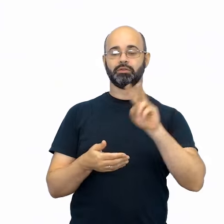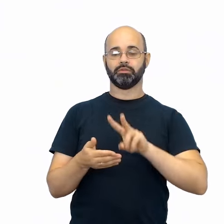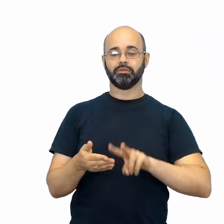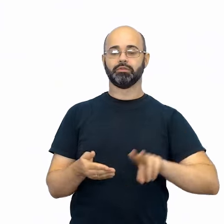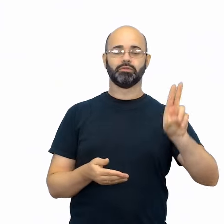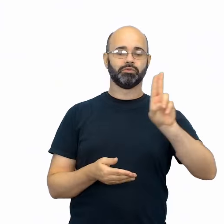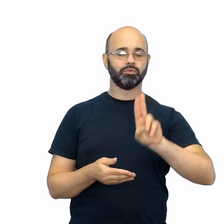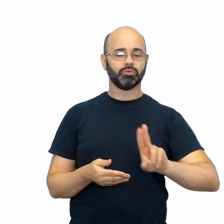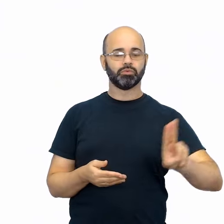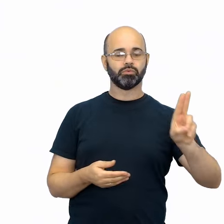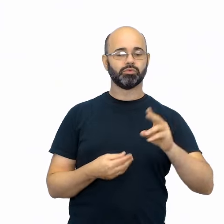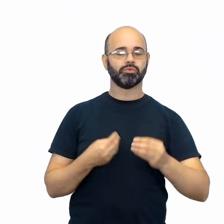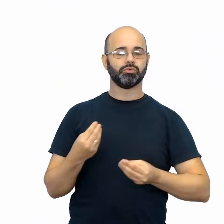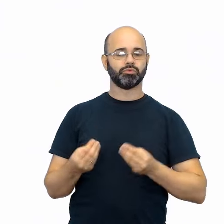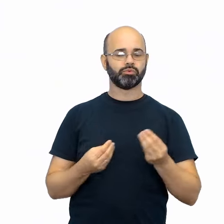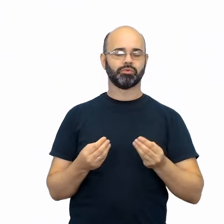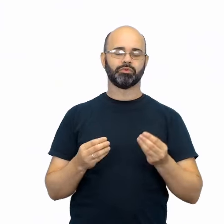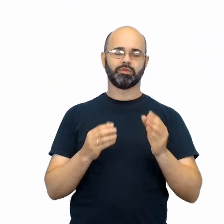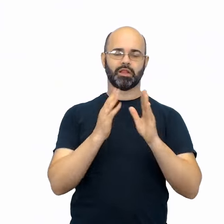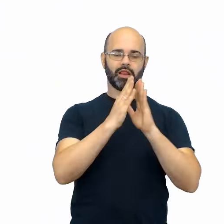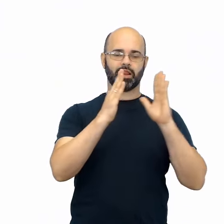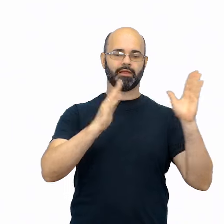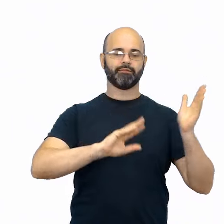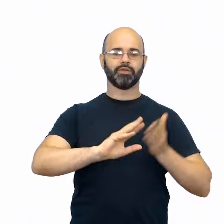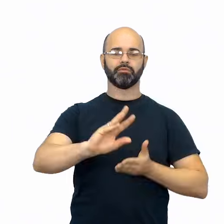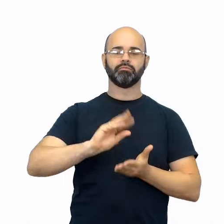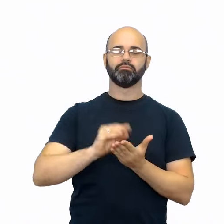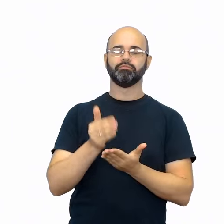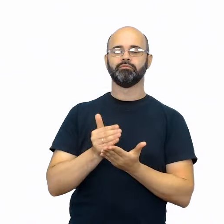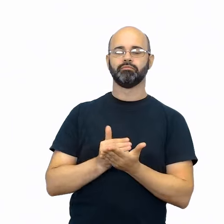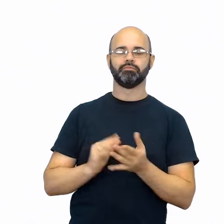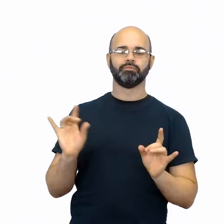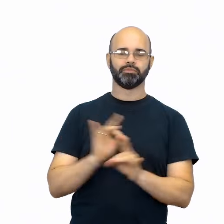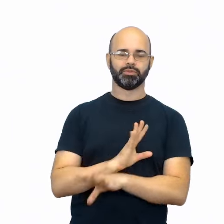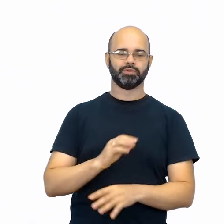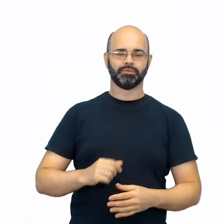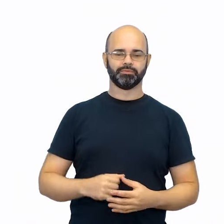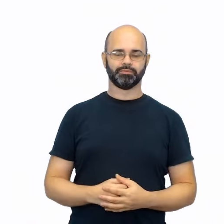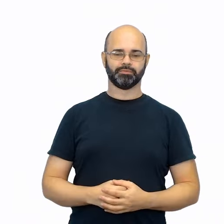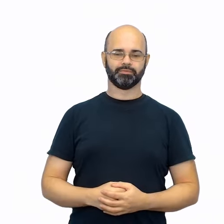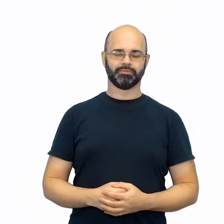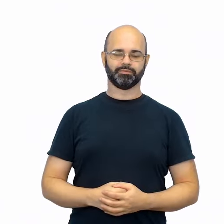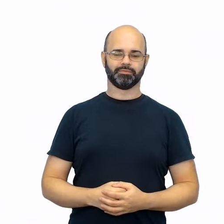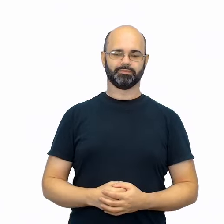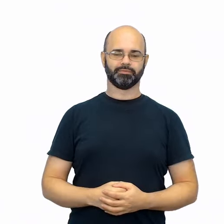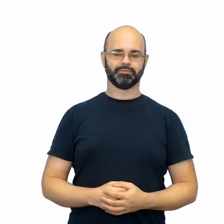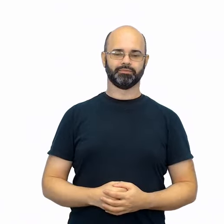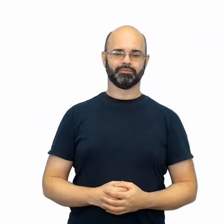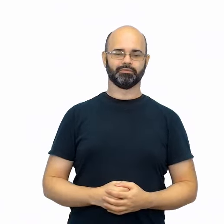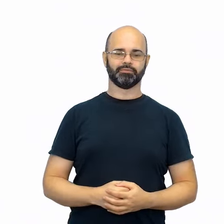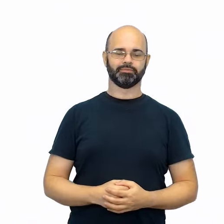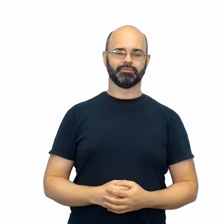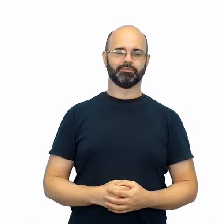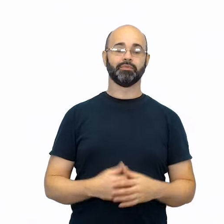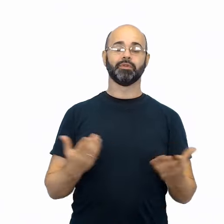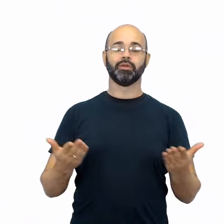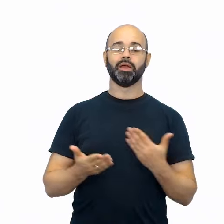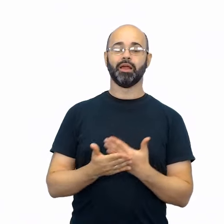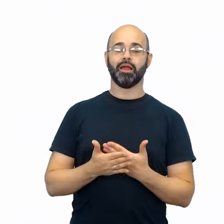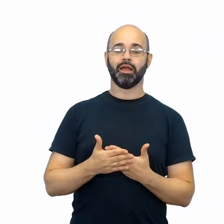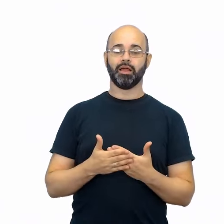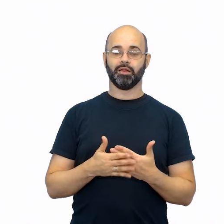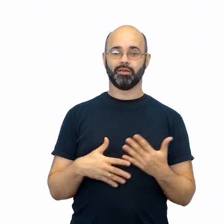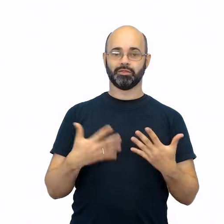de leitura de livros catalogados. Vamos agora conhecer as aulas que estruturam a sequência didática